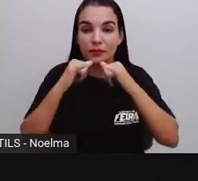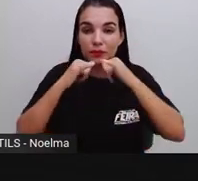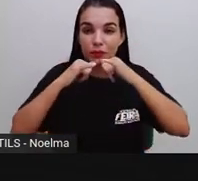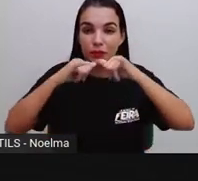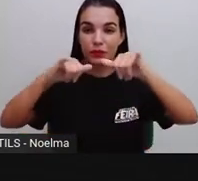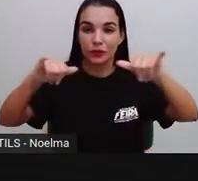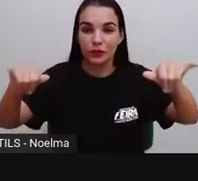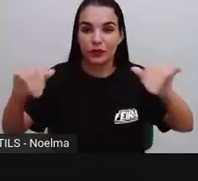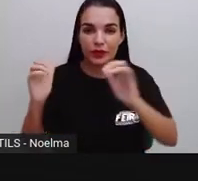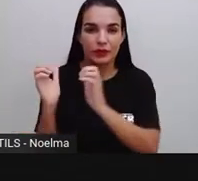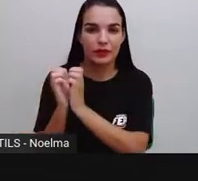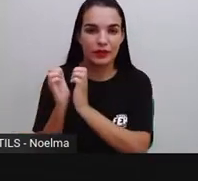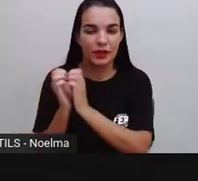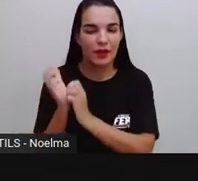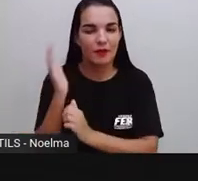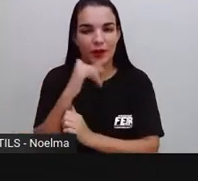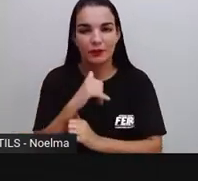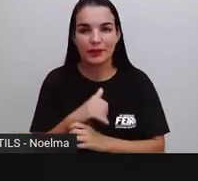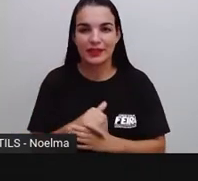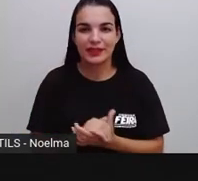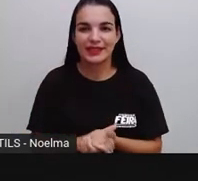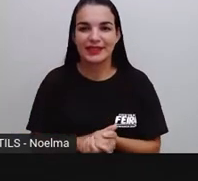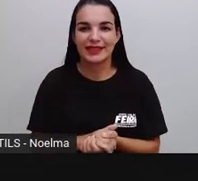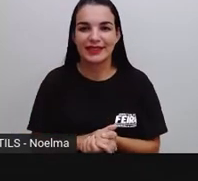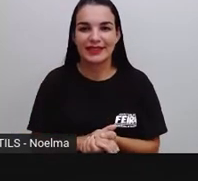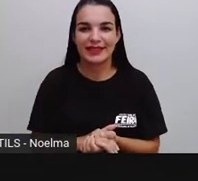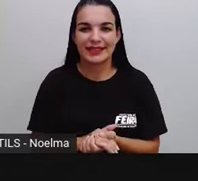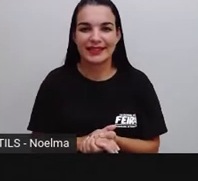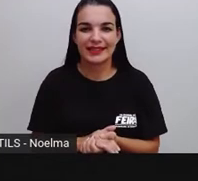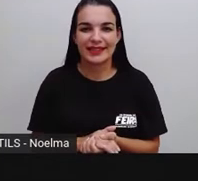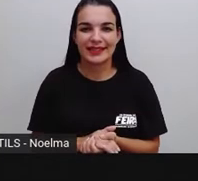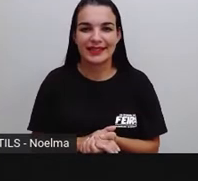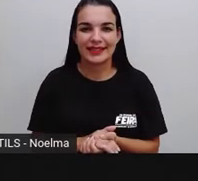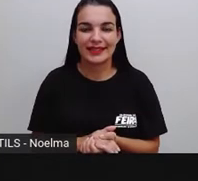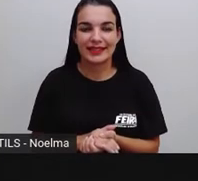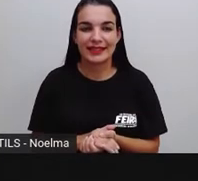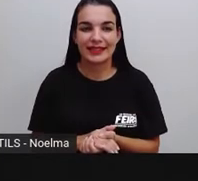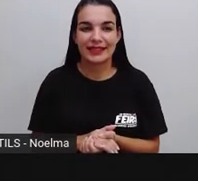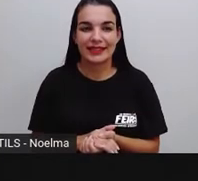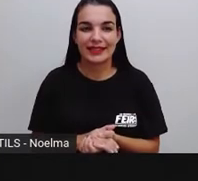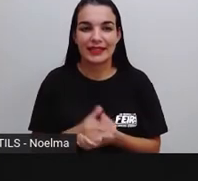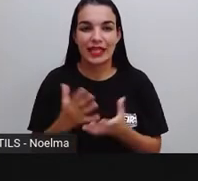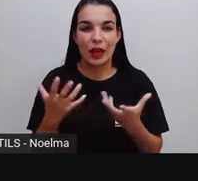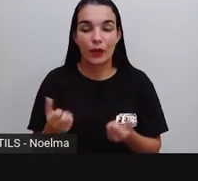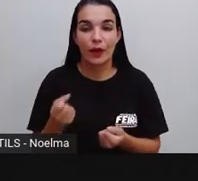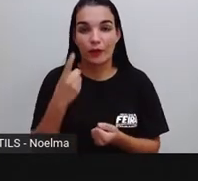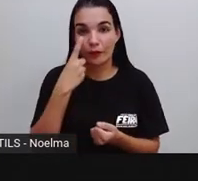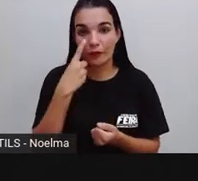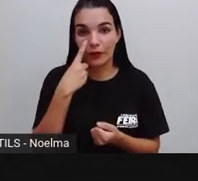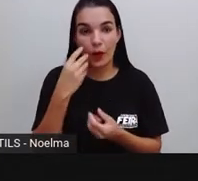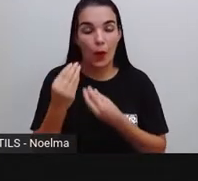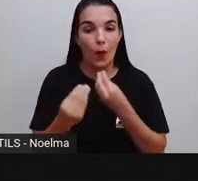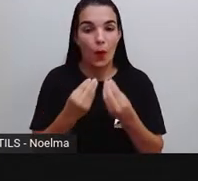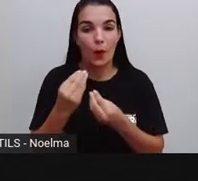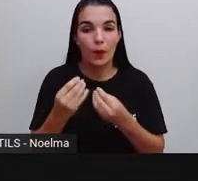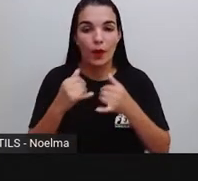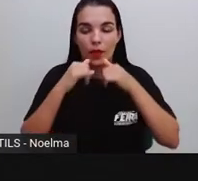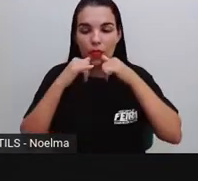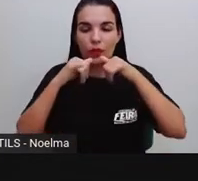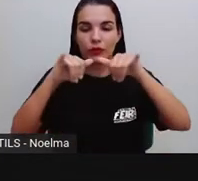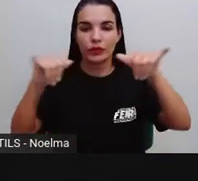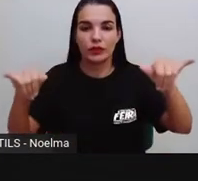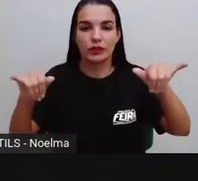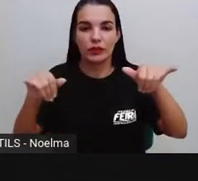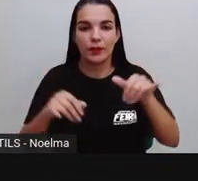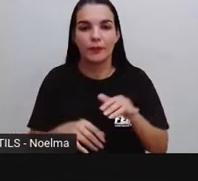mais sobre esse gênero? Então vamos aí trabalhar o gênero notícia. Vamos